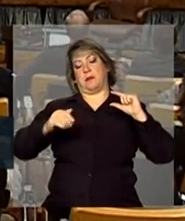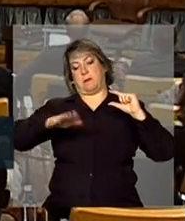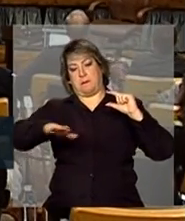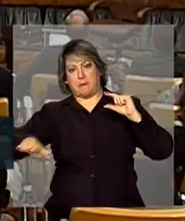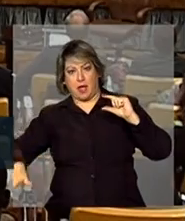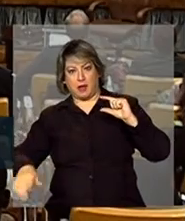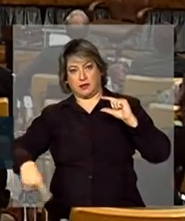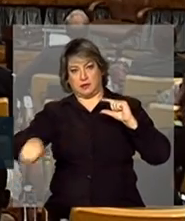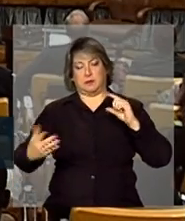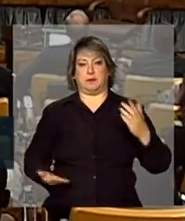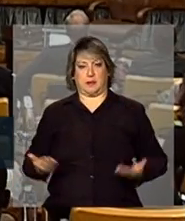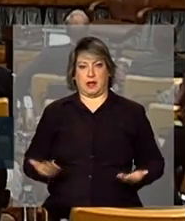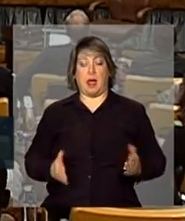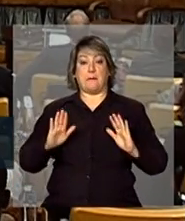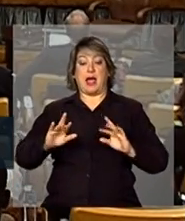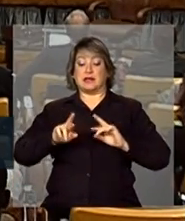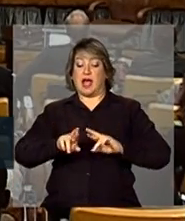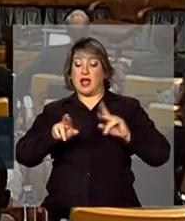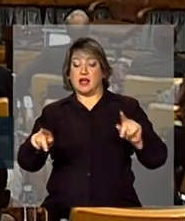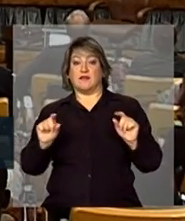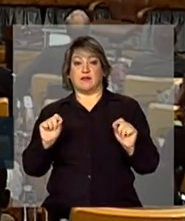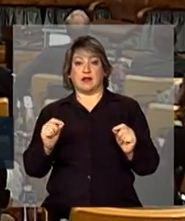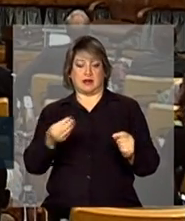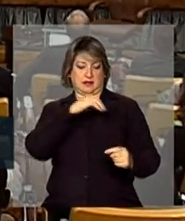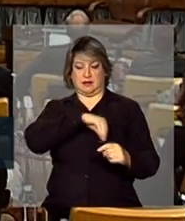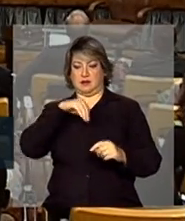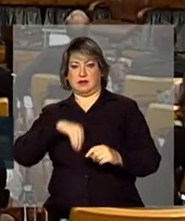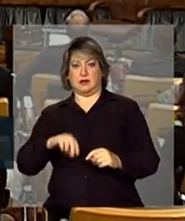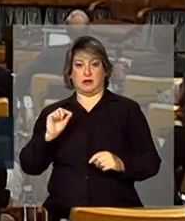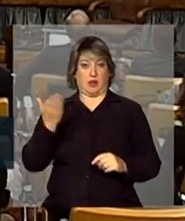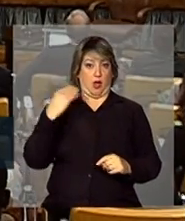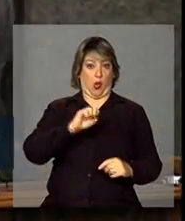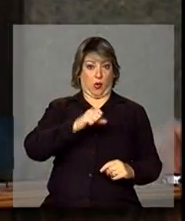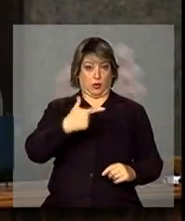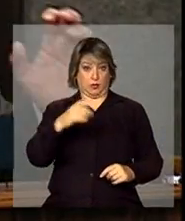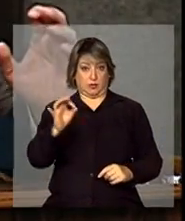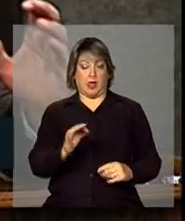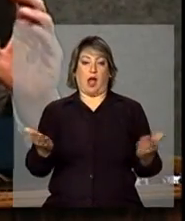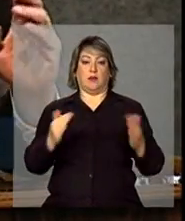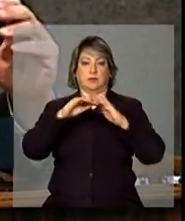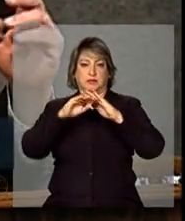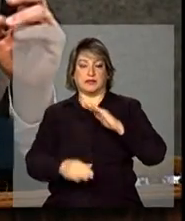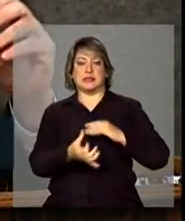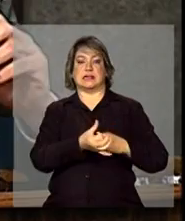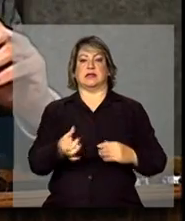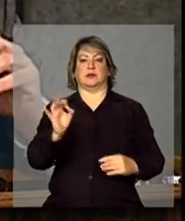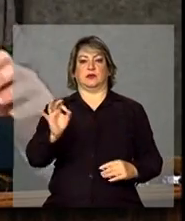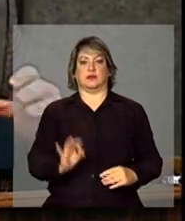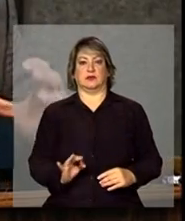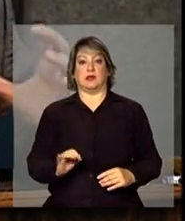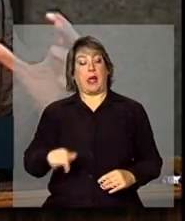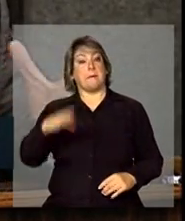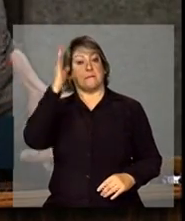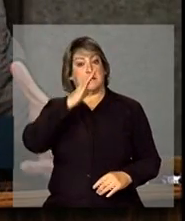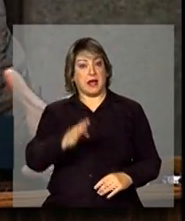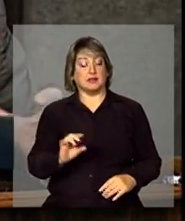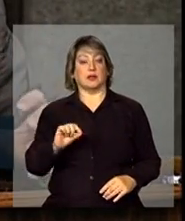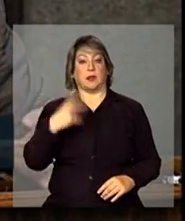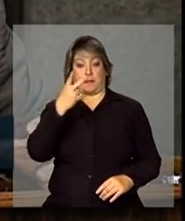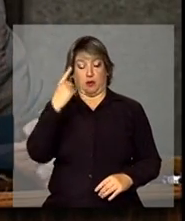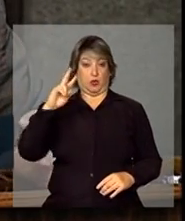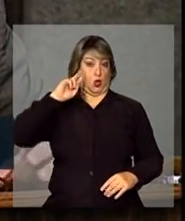a diferença de salário, que era 82, baixou para 66. Ou seja, o Brasil experimentou um período em que os